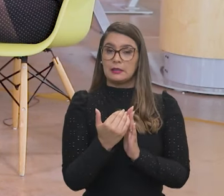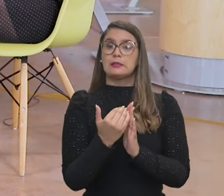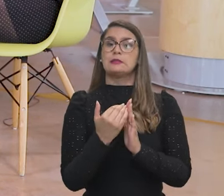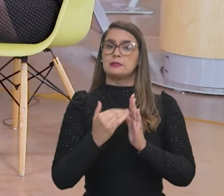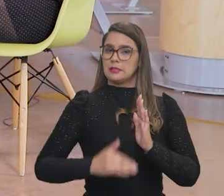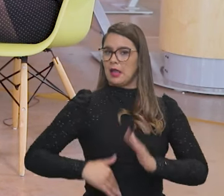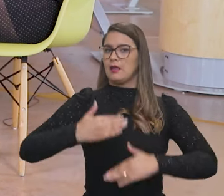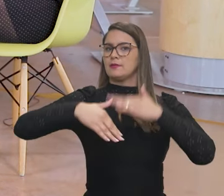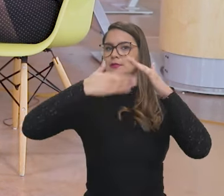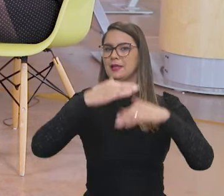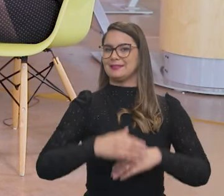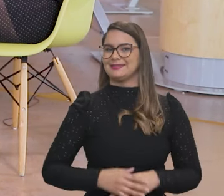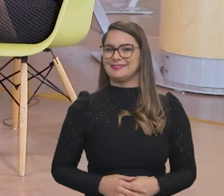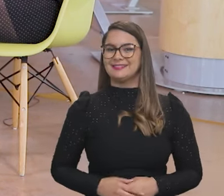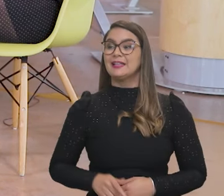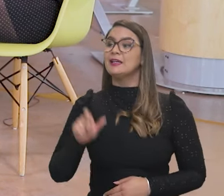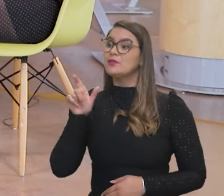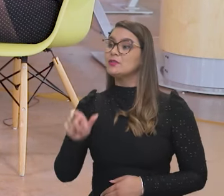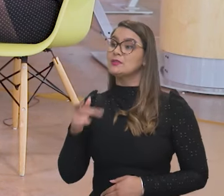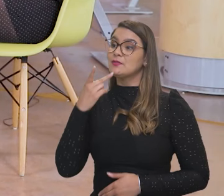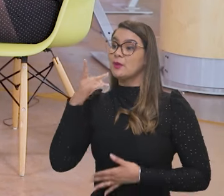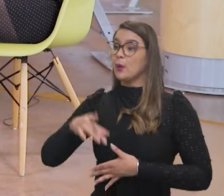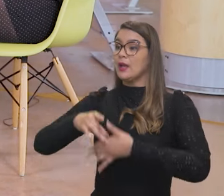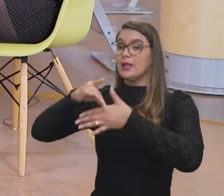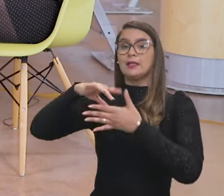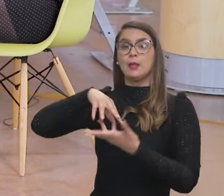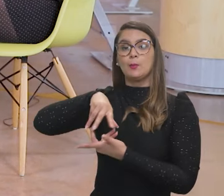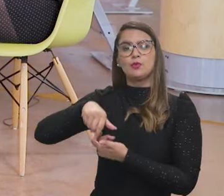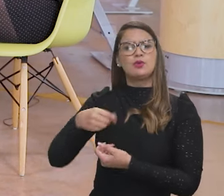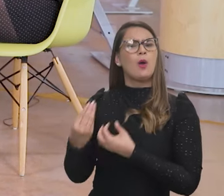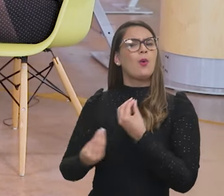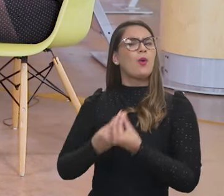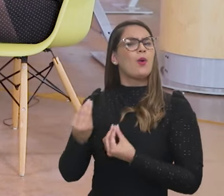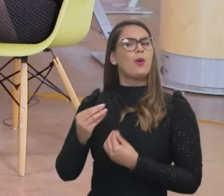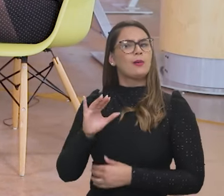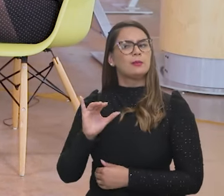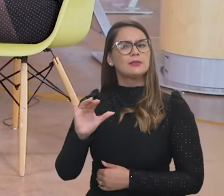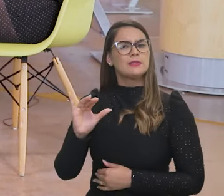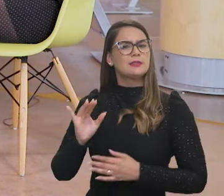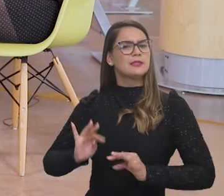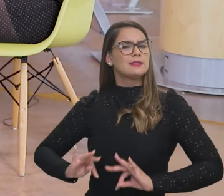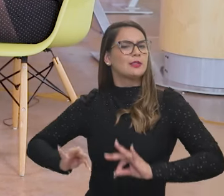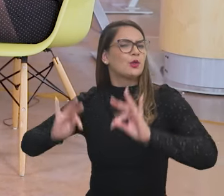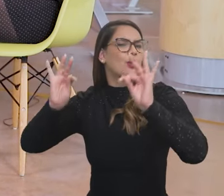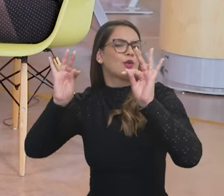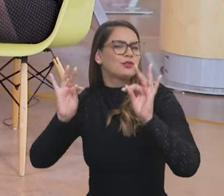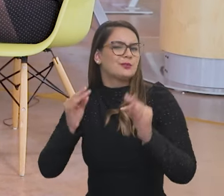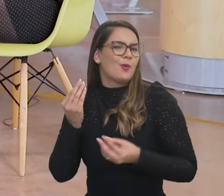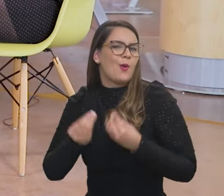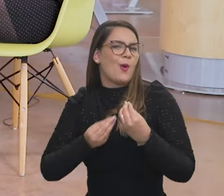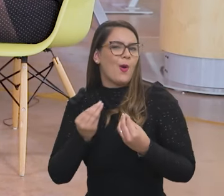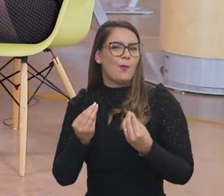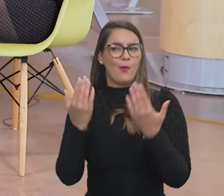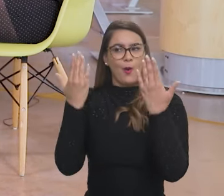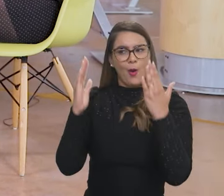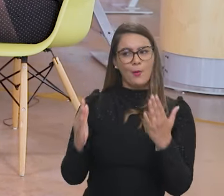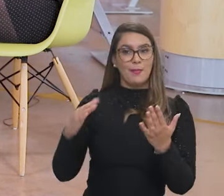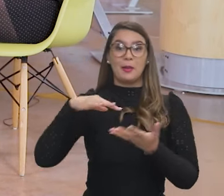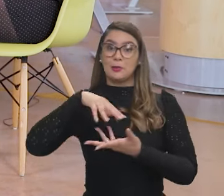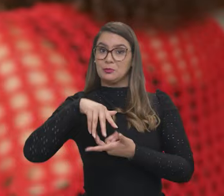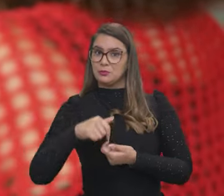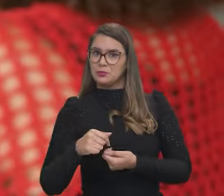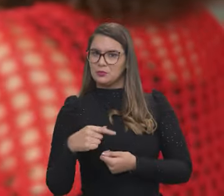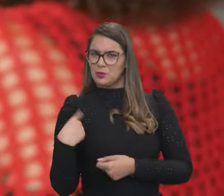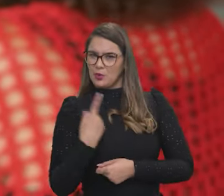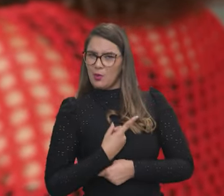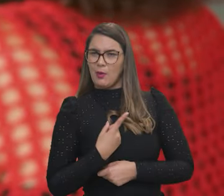avançar. A senhora falou em liderança mundial. Como está a nossa ciência, nossa tecnologia em relação